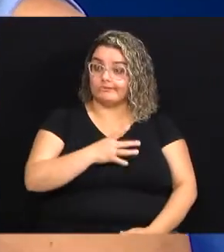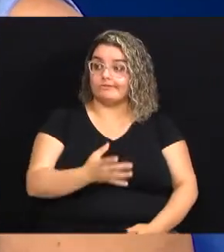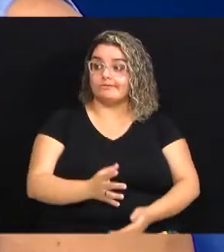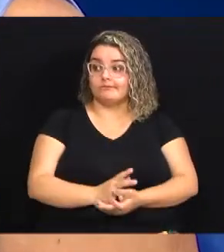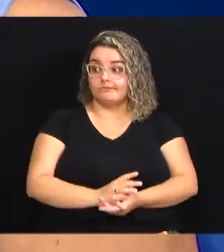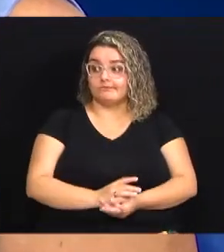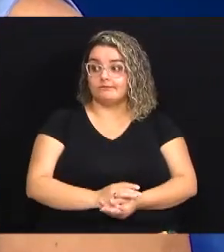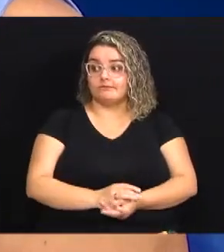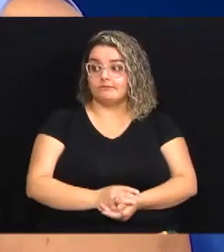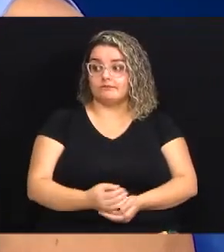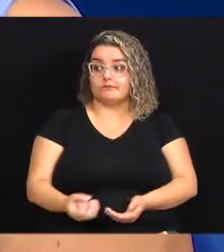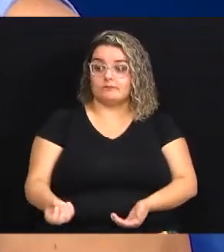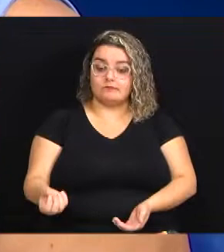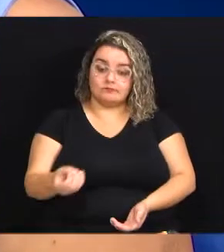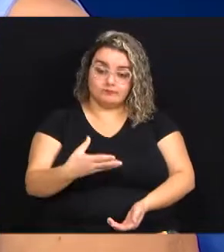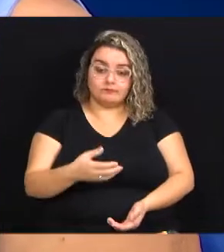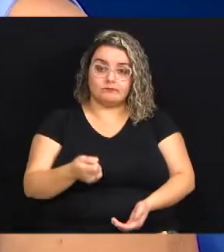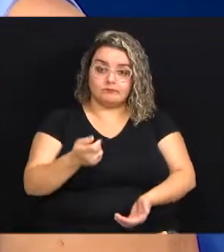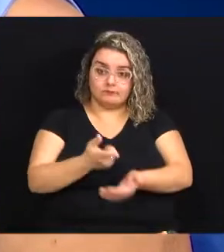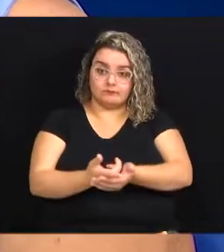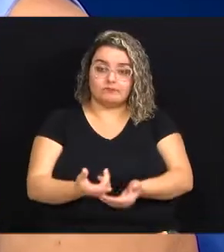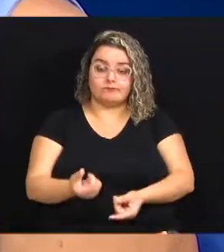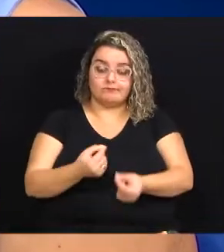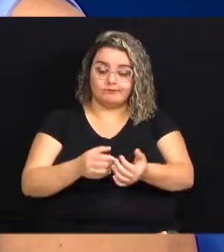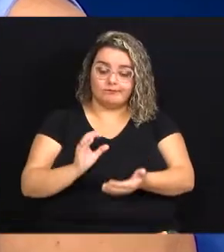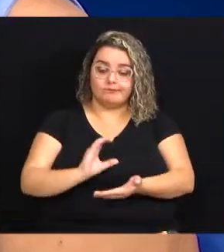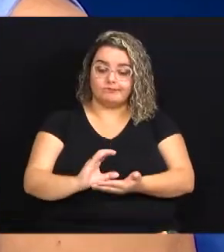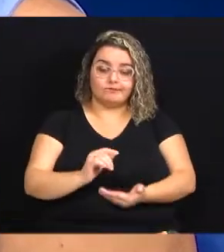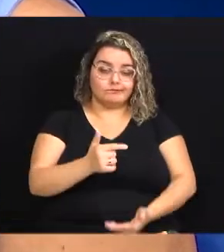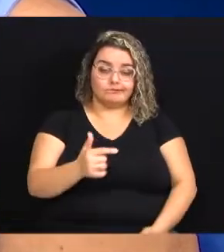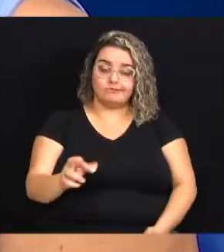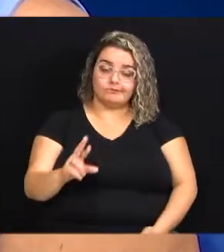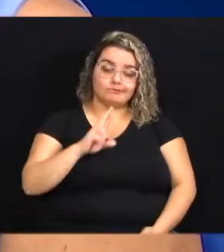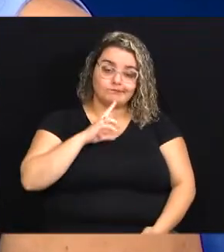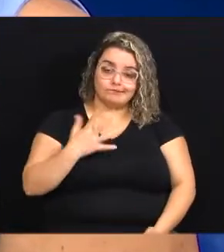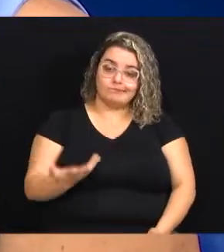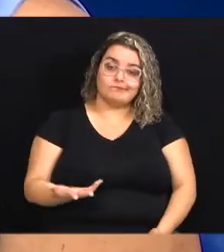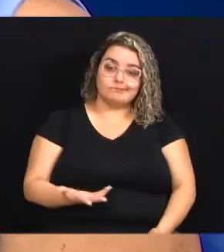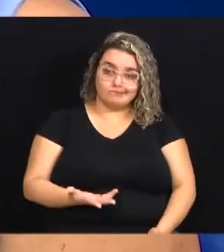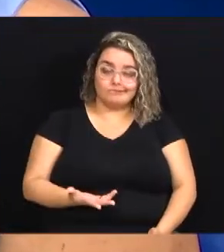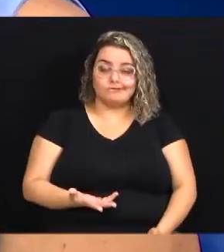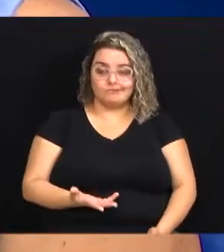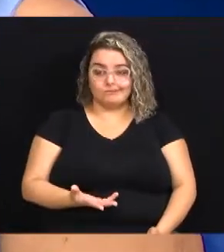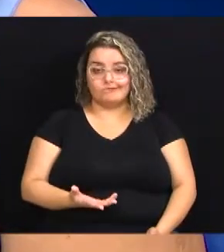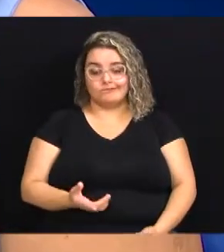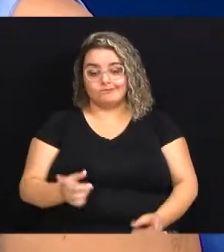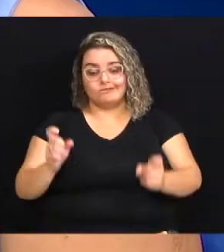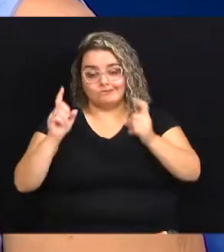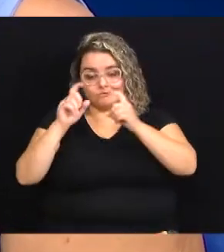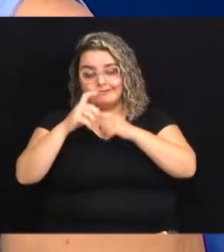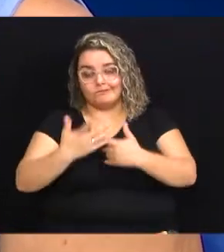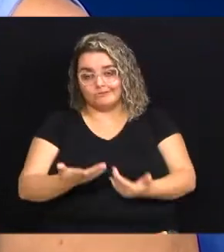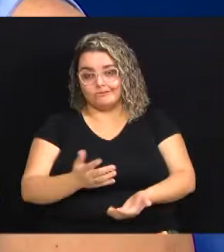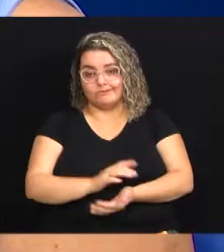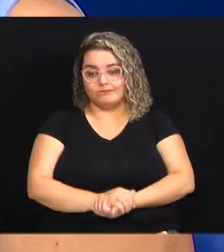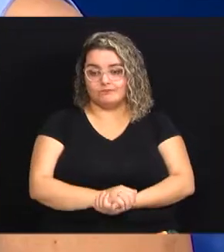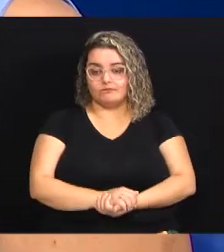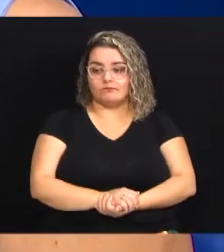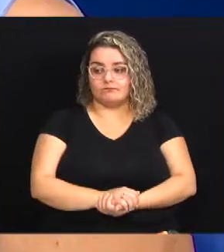de fazer novas compras e investir e não ter o retorno né porque está complicado